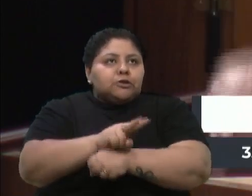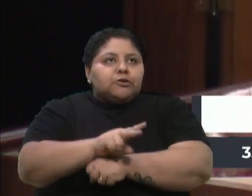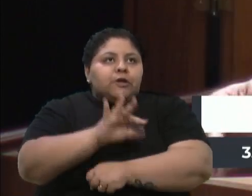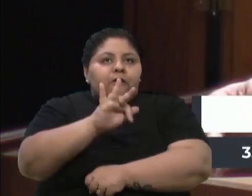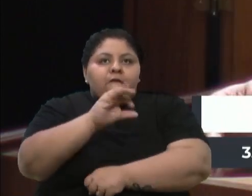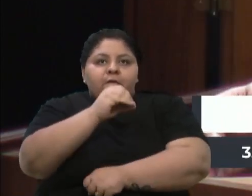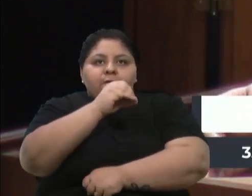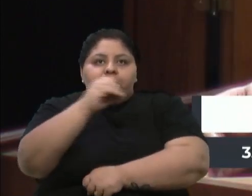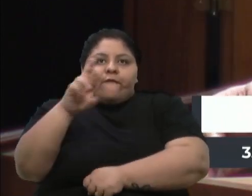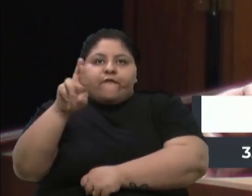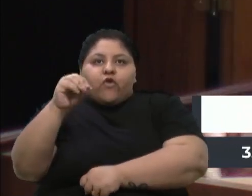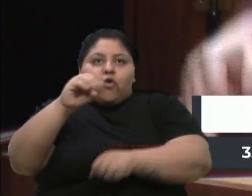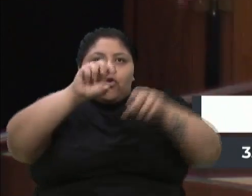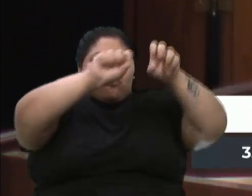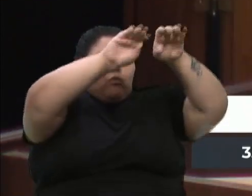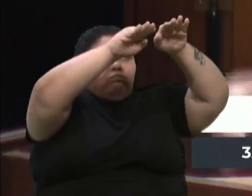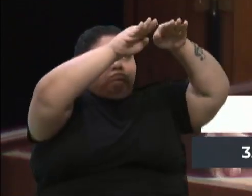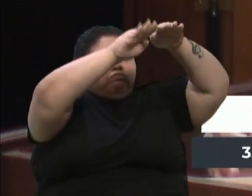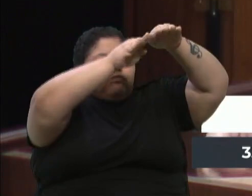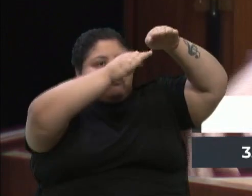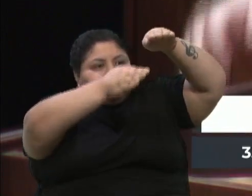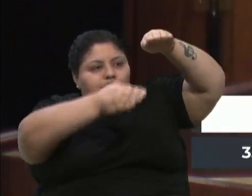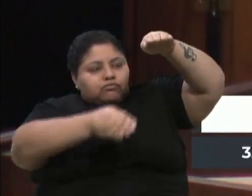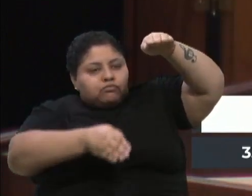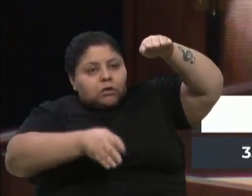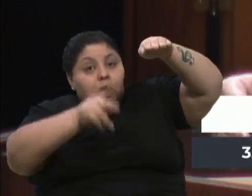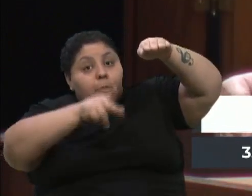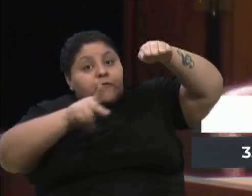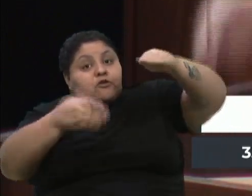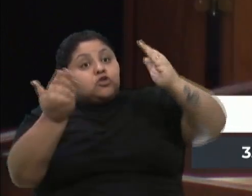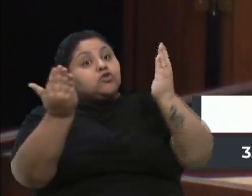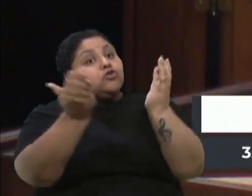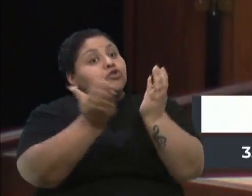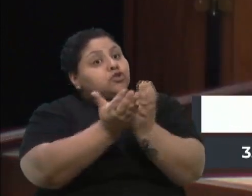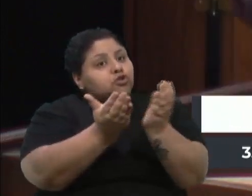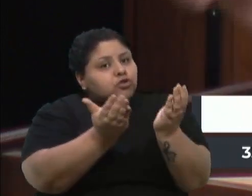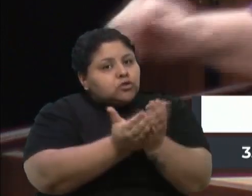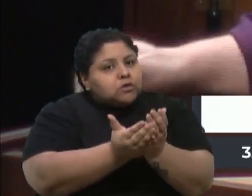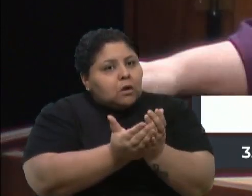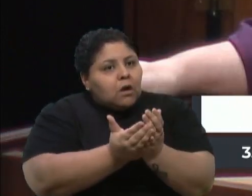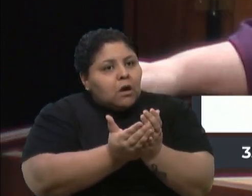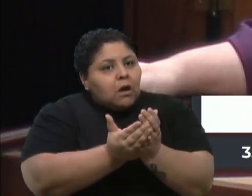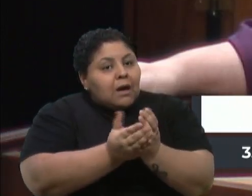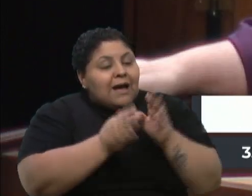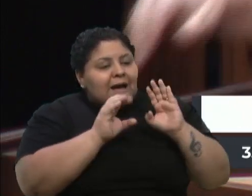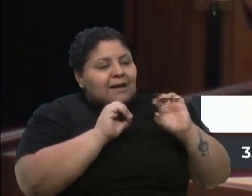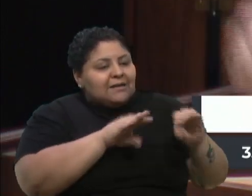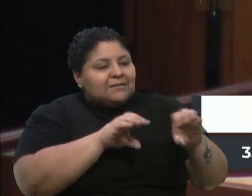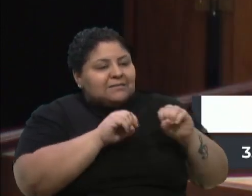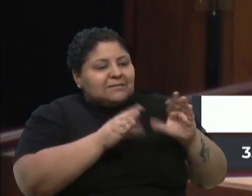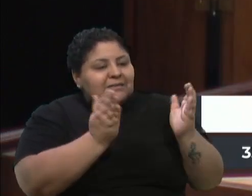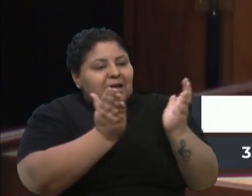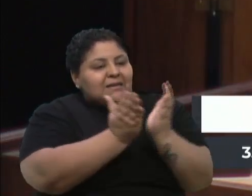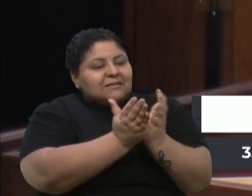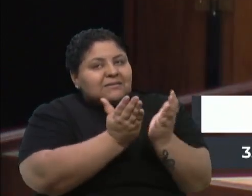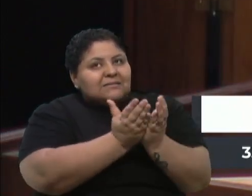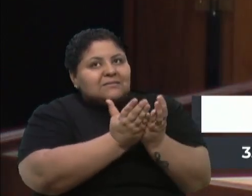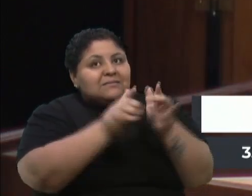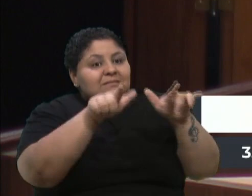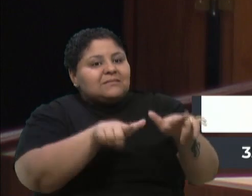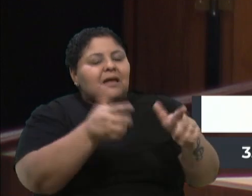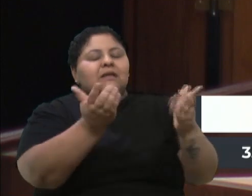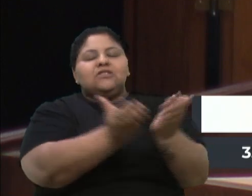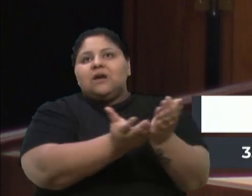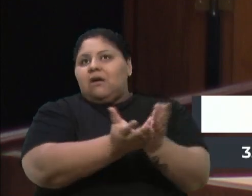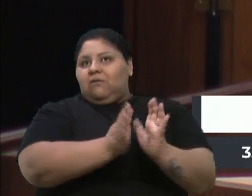Professor, vereador Alberto, estudou e está doutrinado, aí é a sala de aula. Esta é a função do professor.